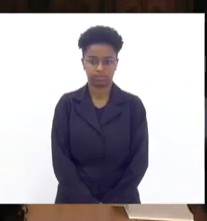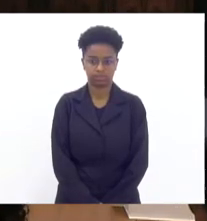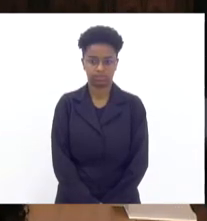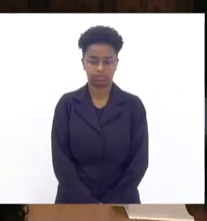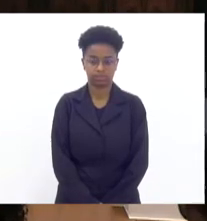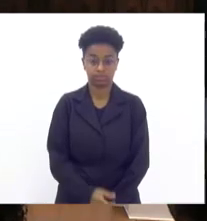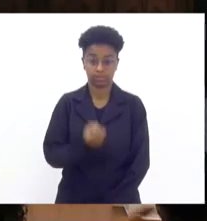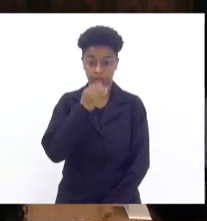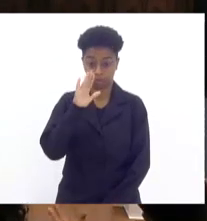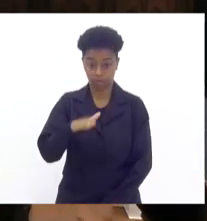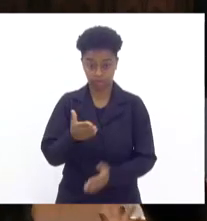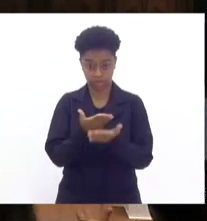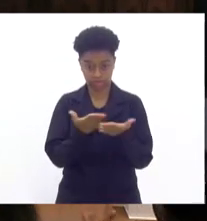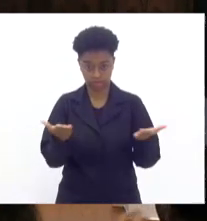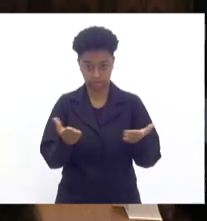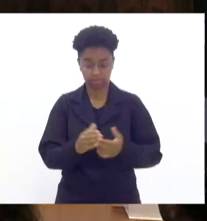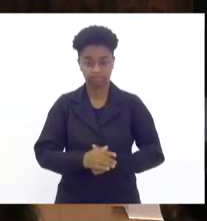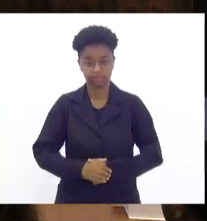Boa tarde a todos.